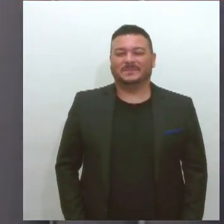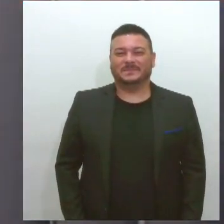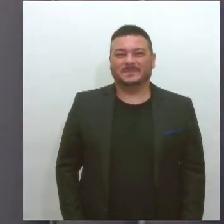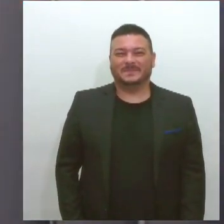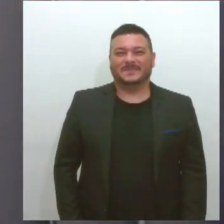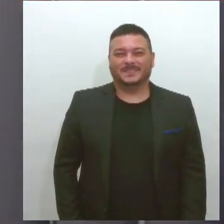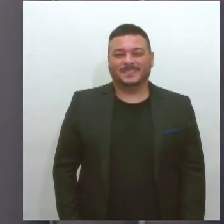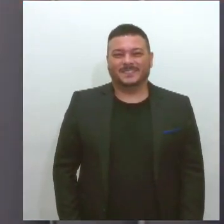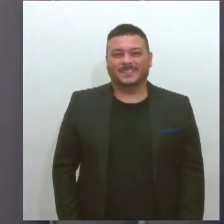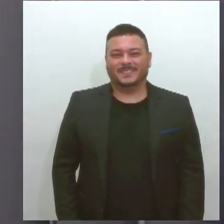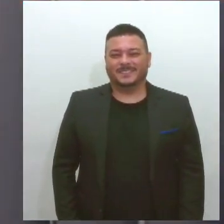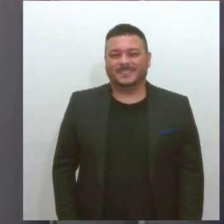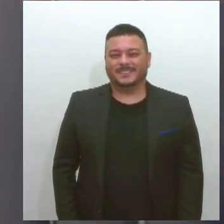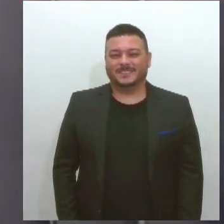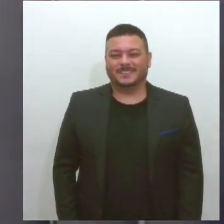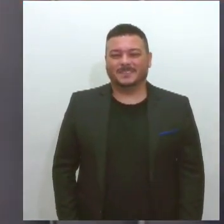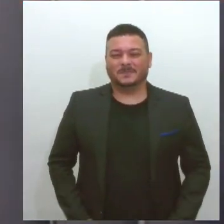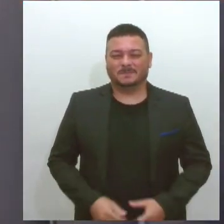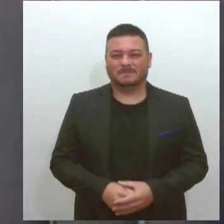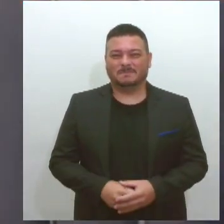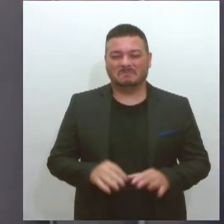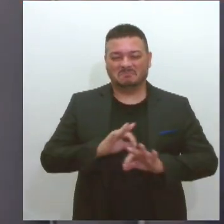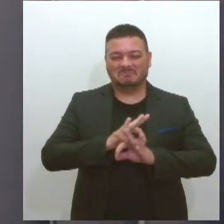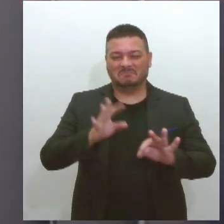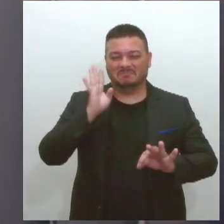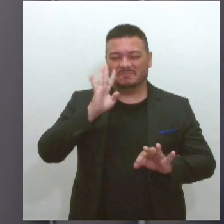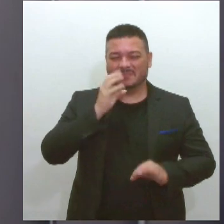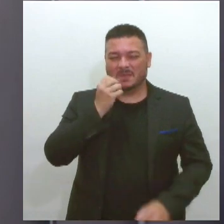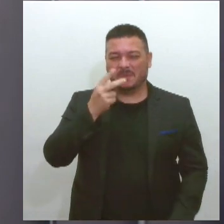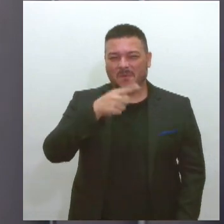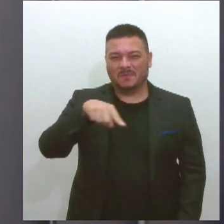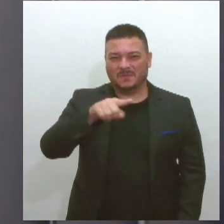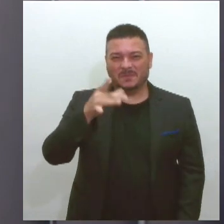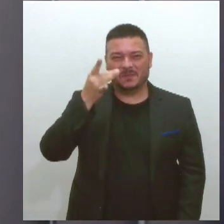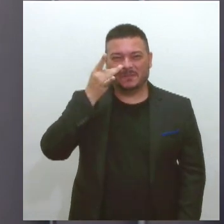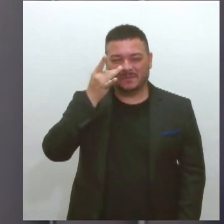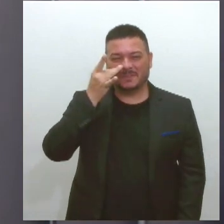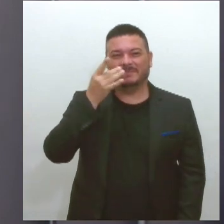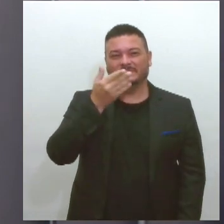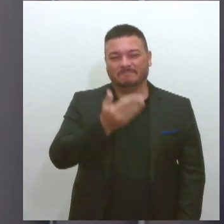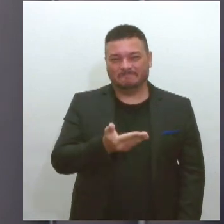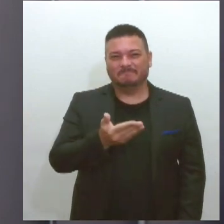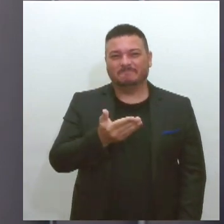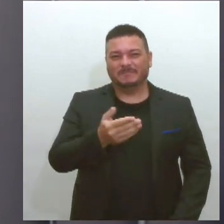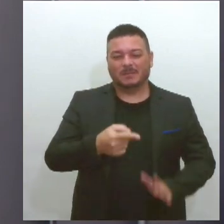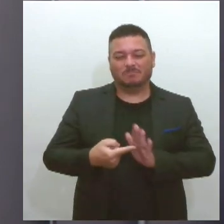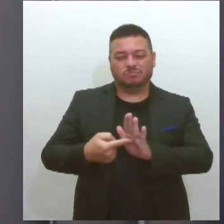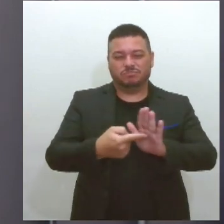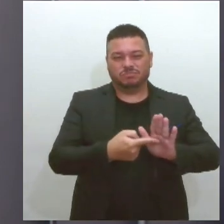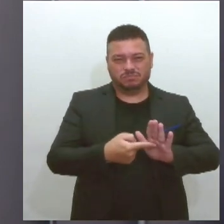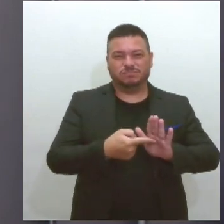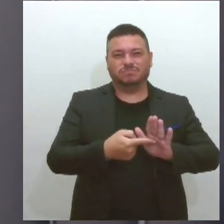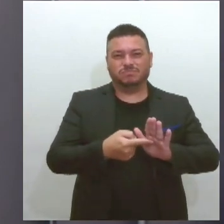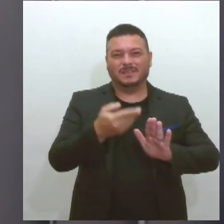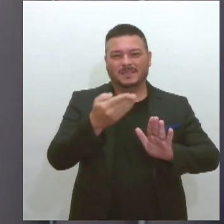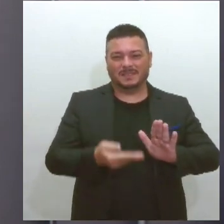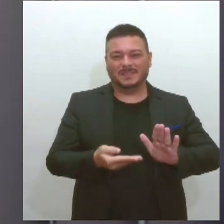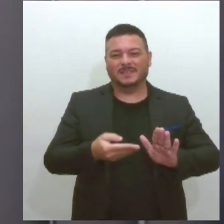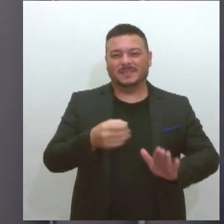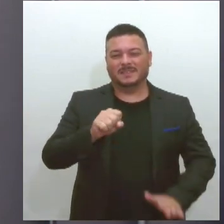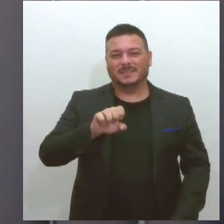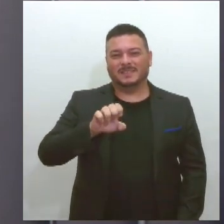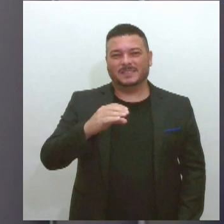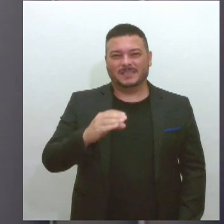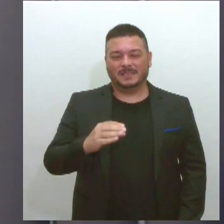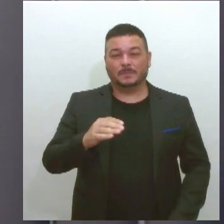Que bacana vale a pena você conferir de perto a exposição da Clemilda Eterna Clemilda O Jornal da Lese